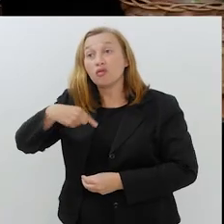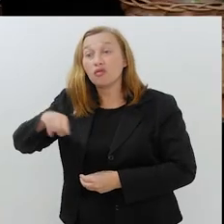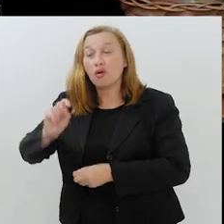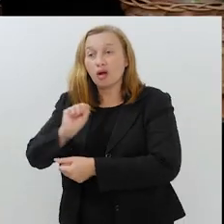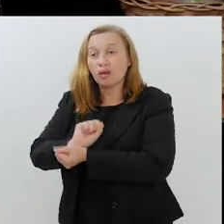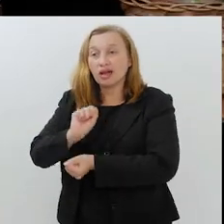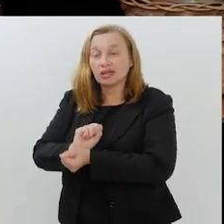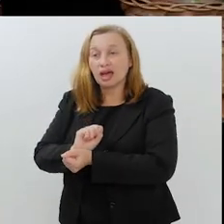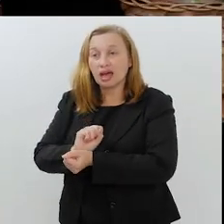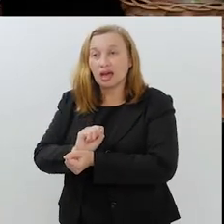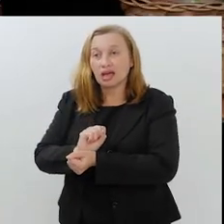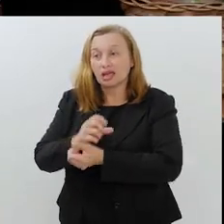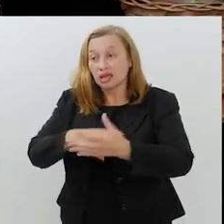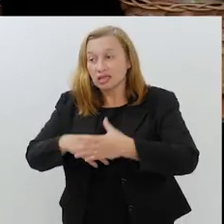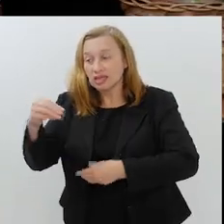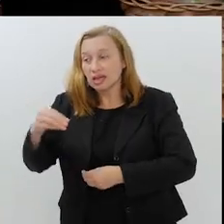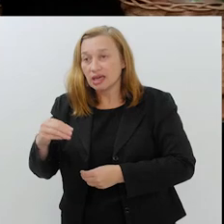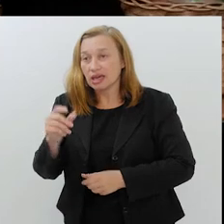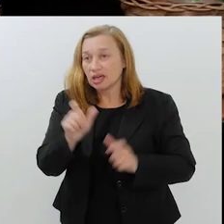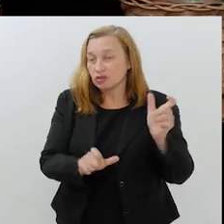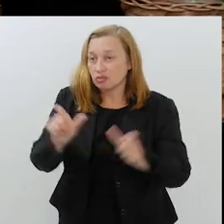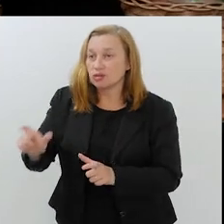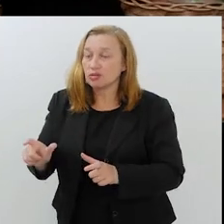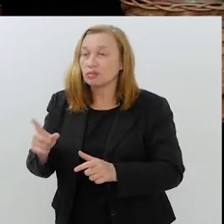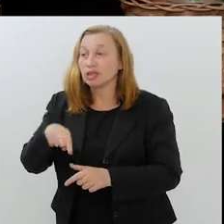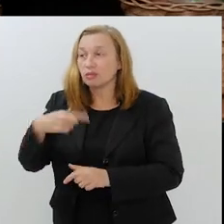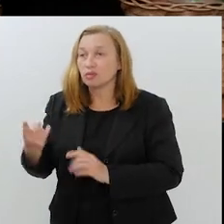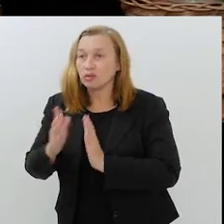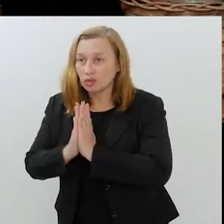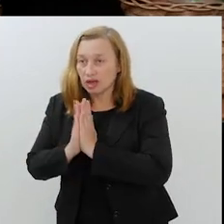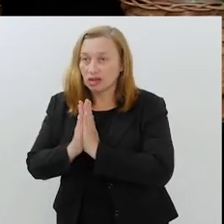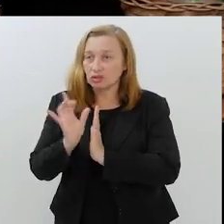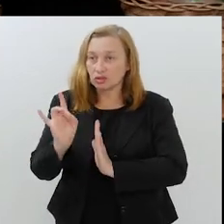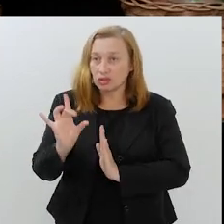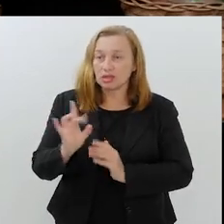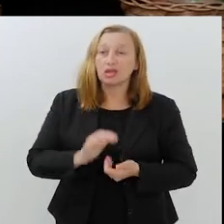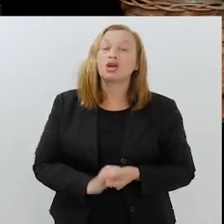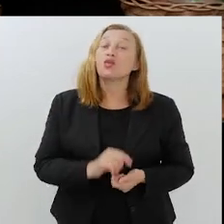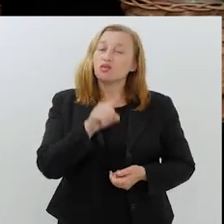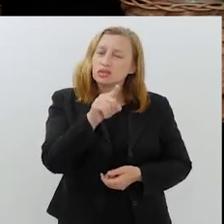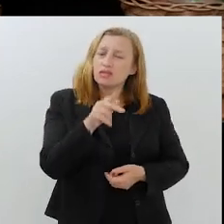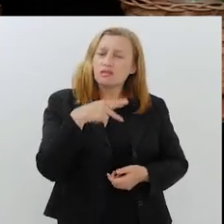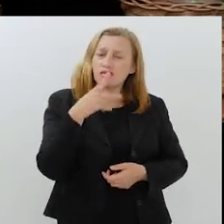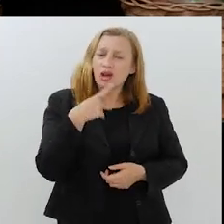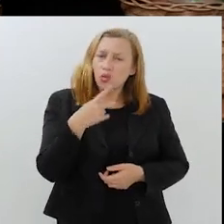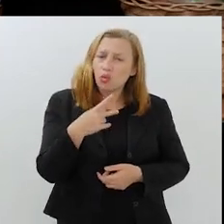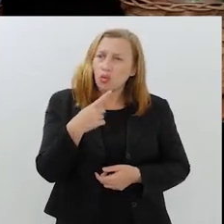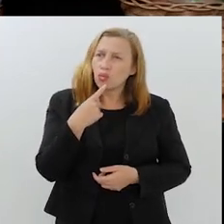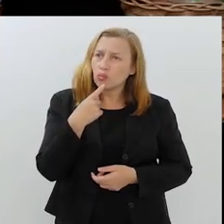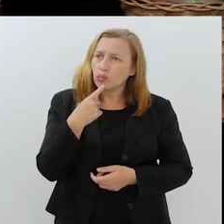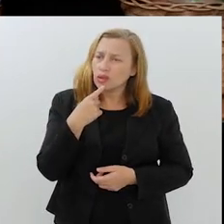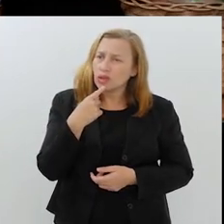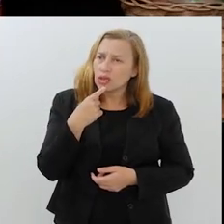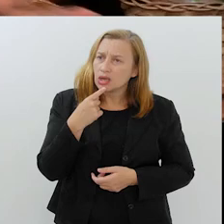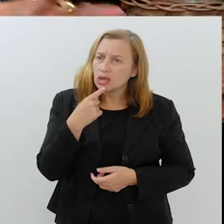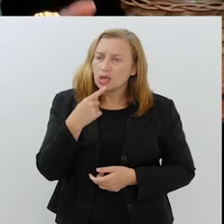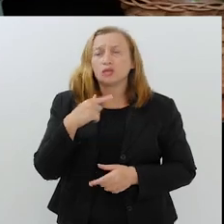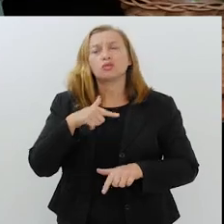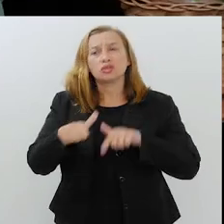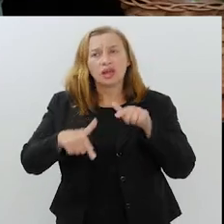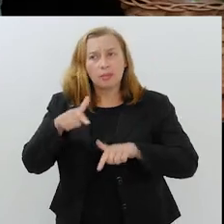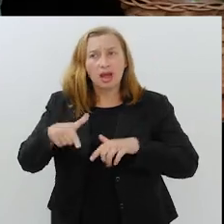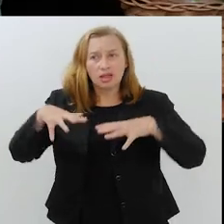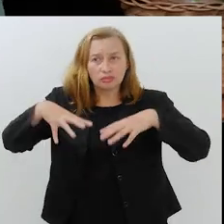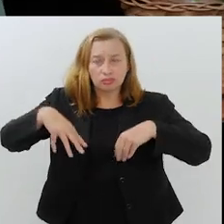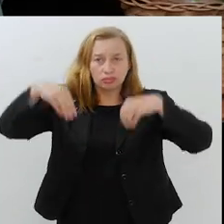sugestão de vocês é perfeita mesmo, ela tem que existir. Celina, aí você me disse que além disso, do trabalho